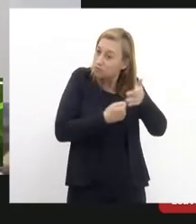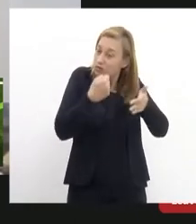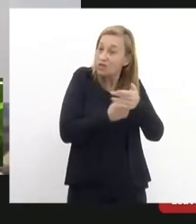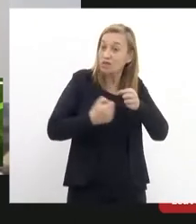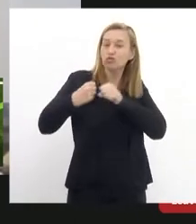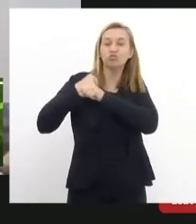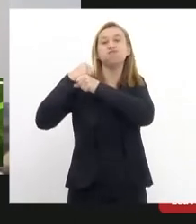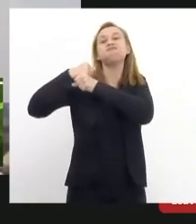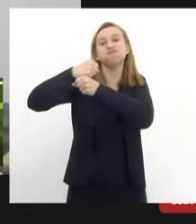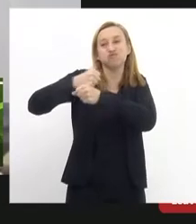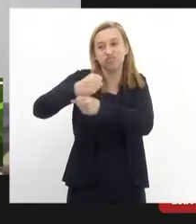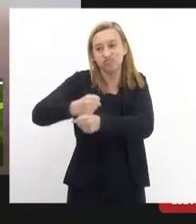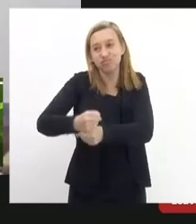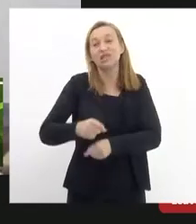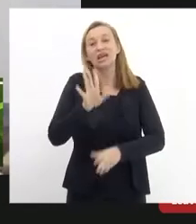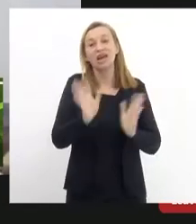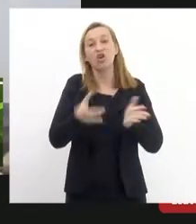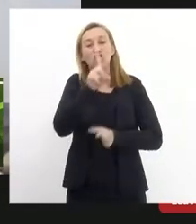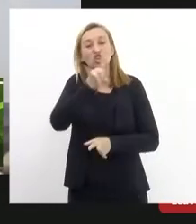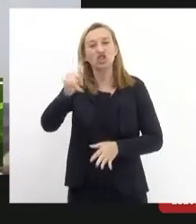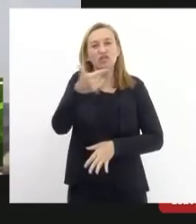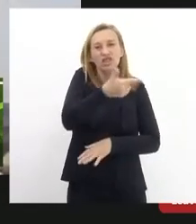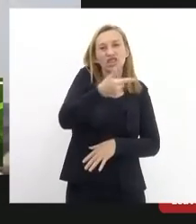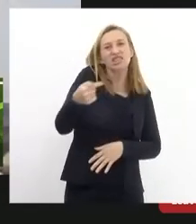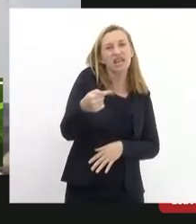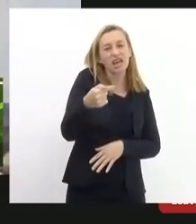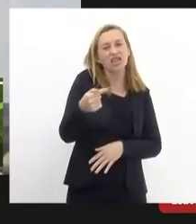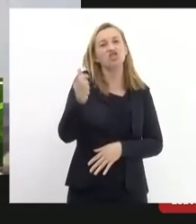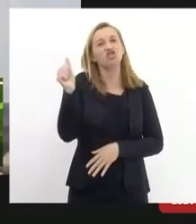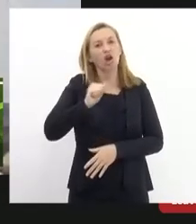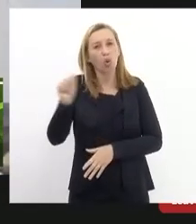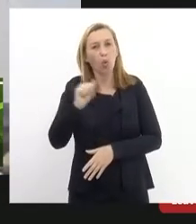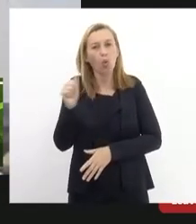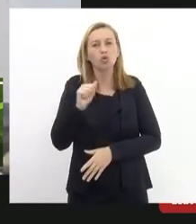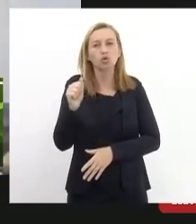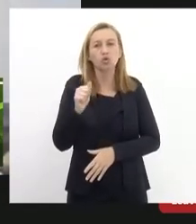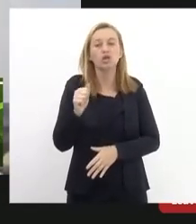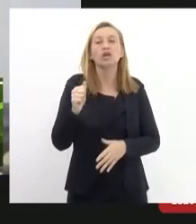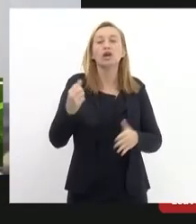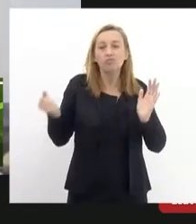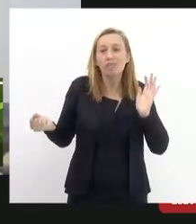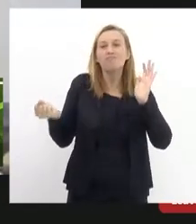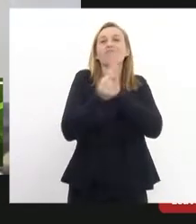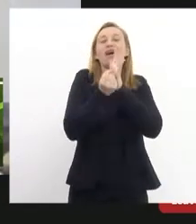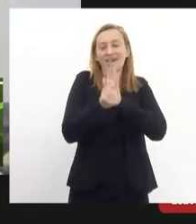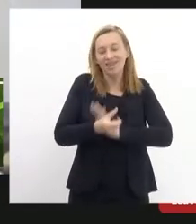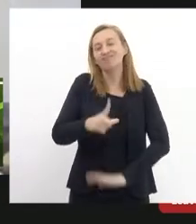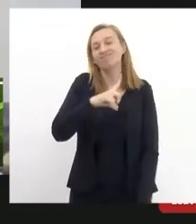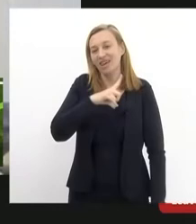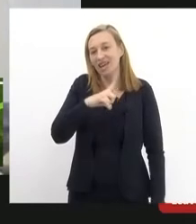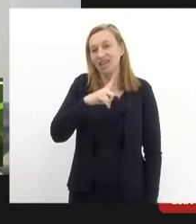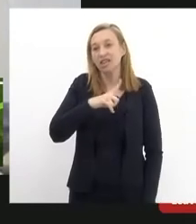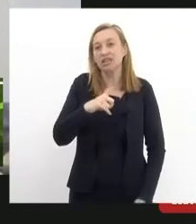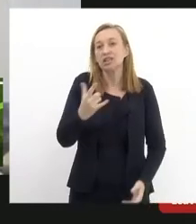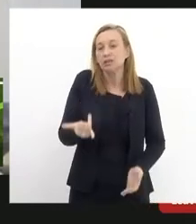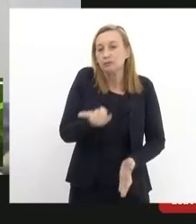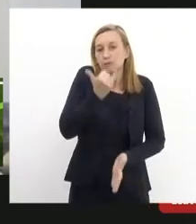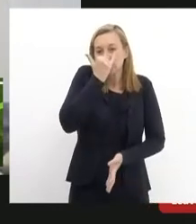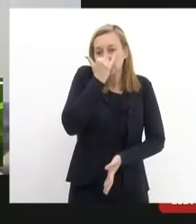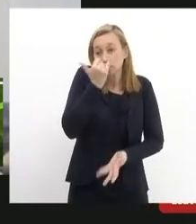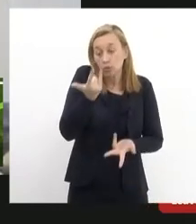já vem de tanto tempo que agora no dia 27 de agosto tem um marco um marco do acidente